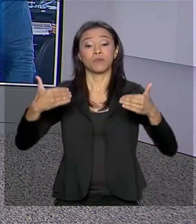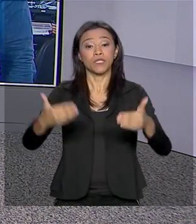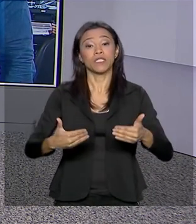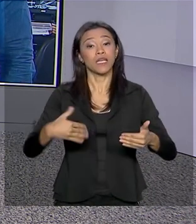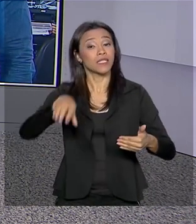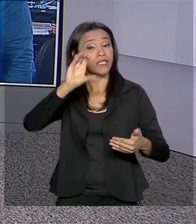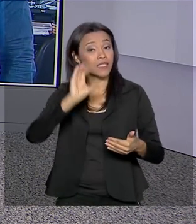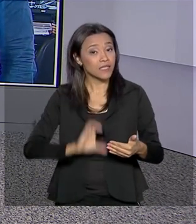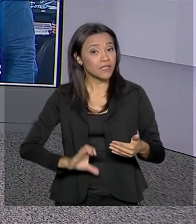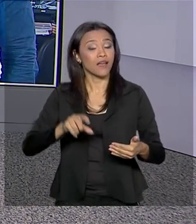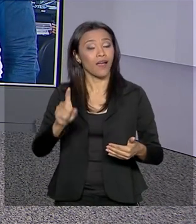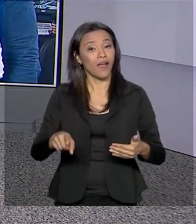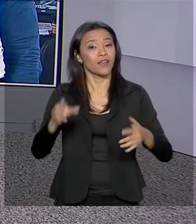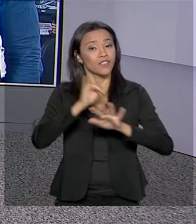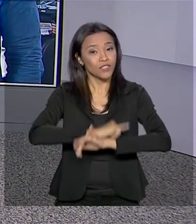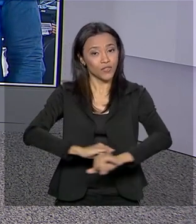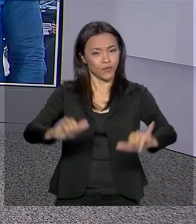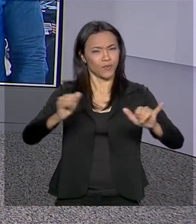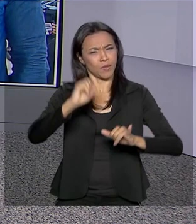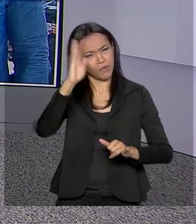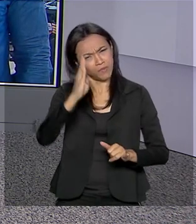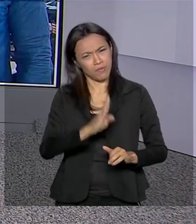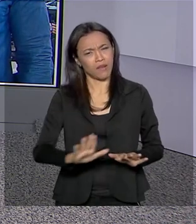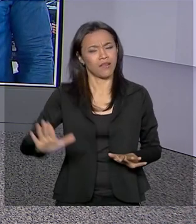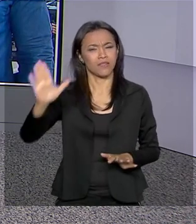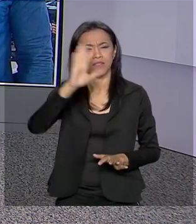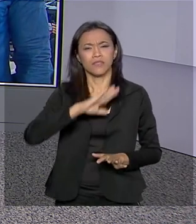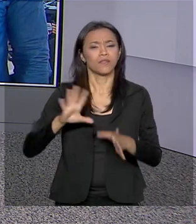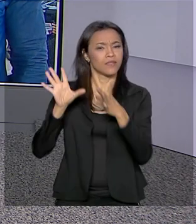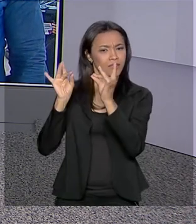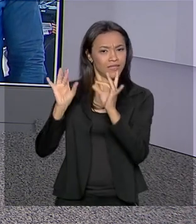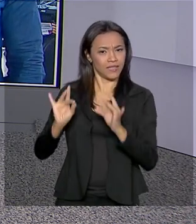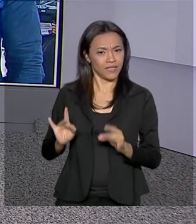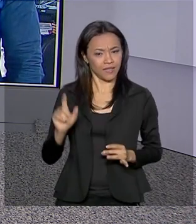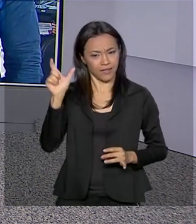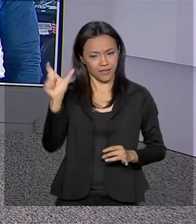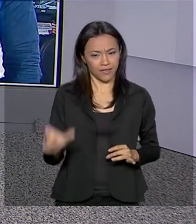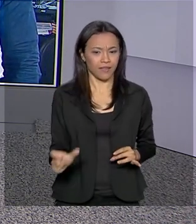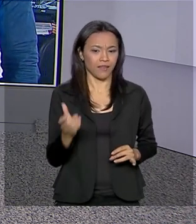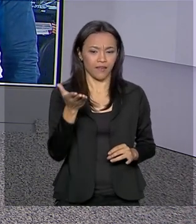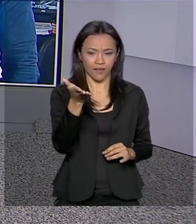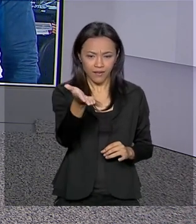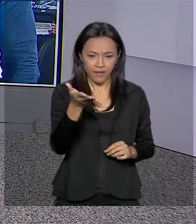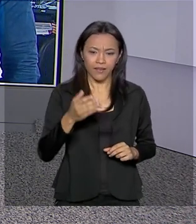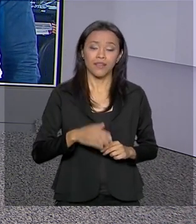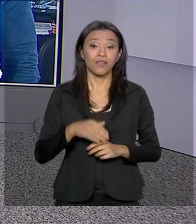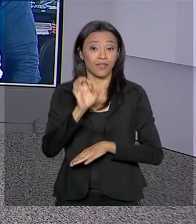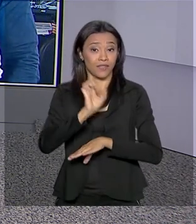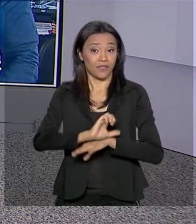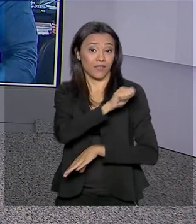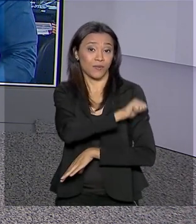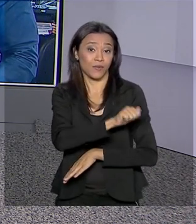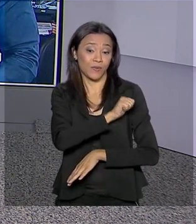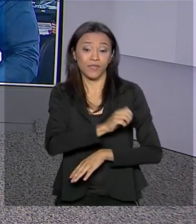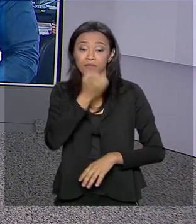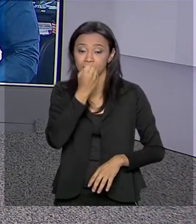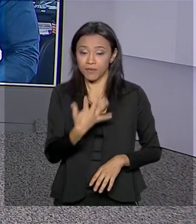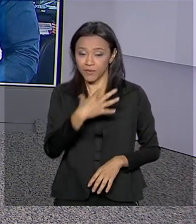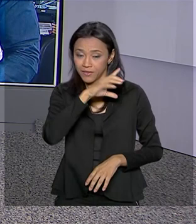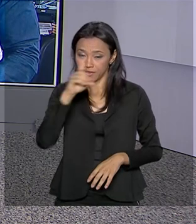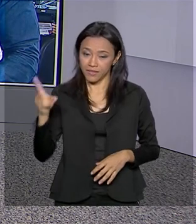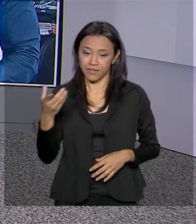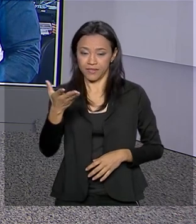jovens de todo o país. Quem traz os detalhes pra gente é o repórter Tiago Pimenta, do Rio de Janeiro. Bom dia, Tiago.